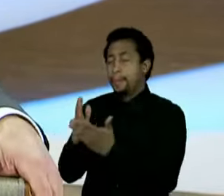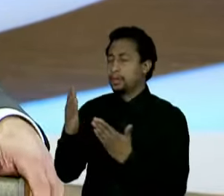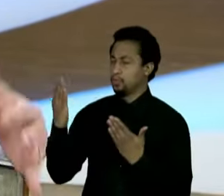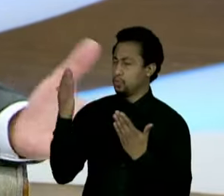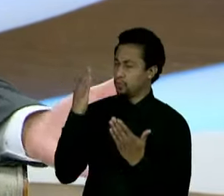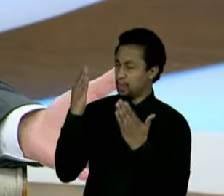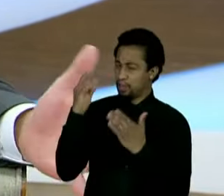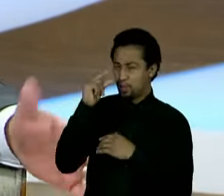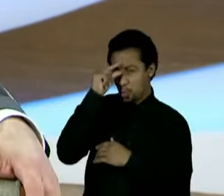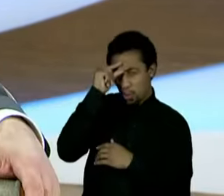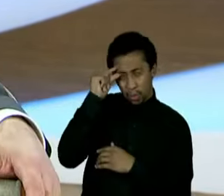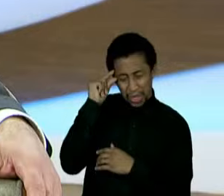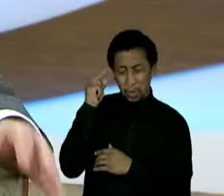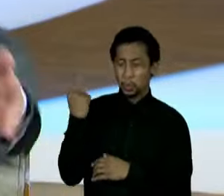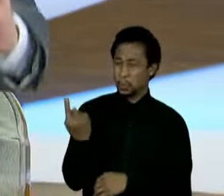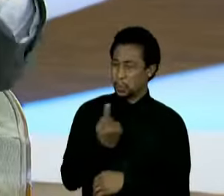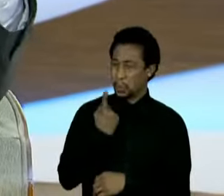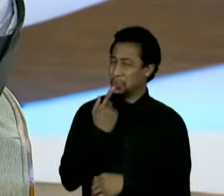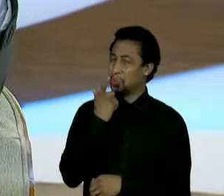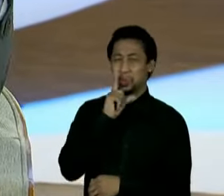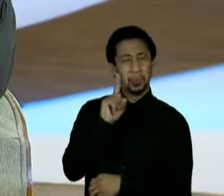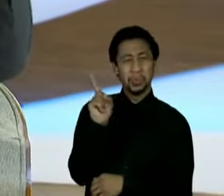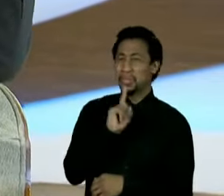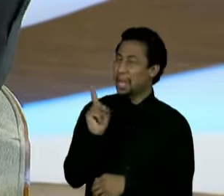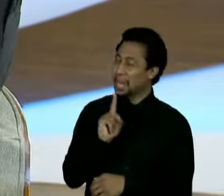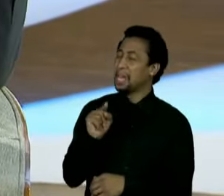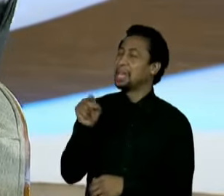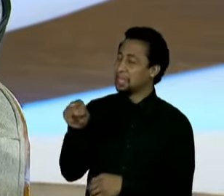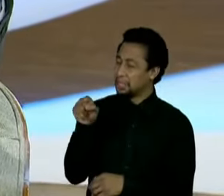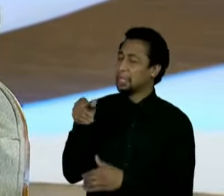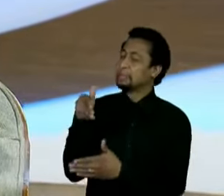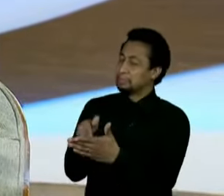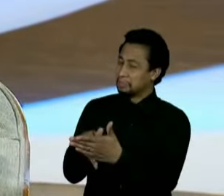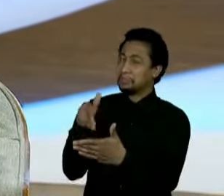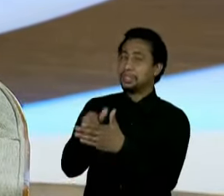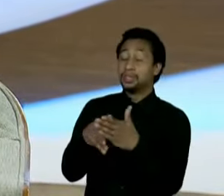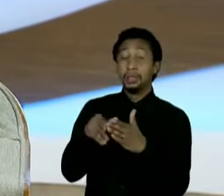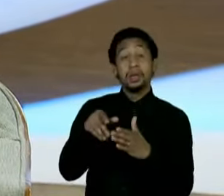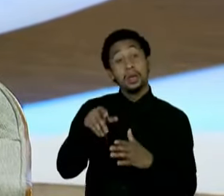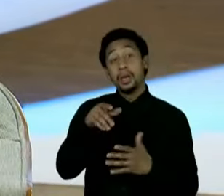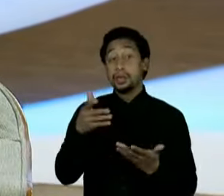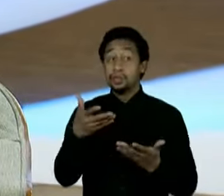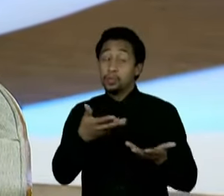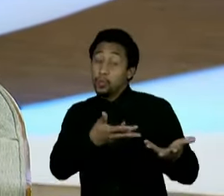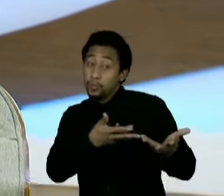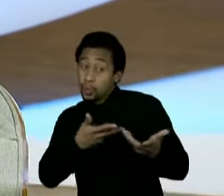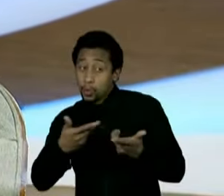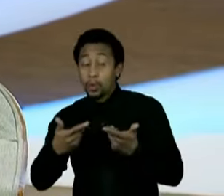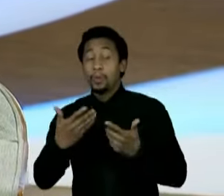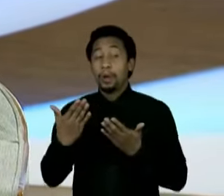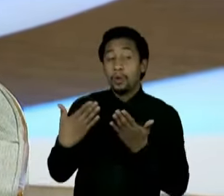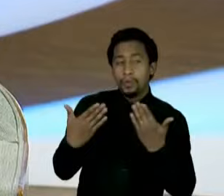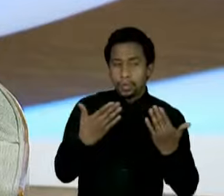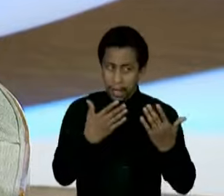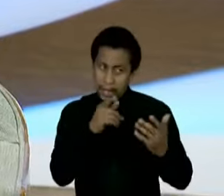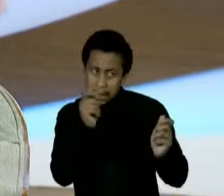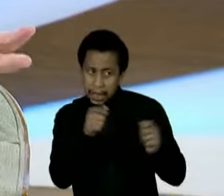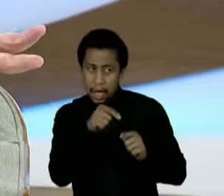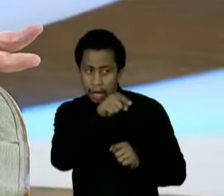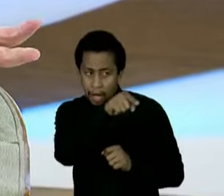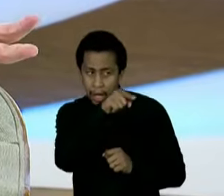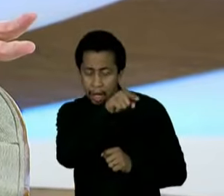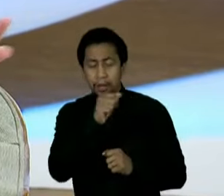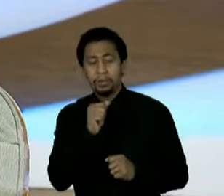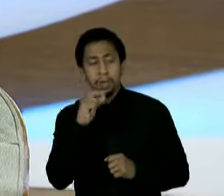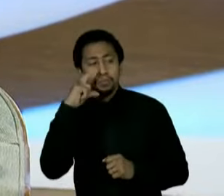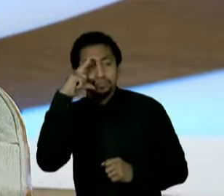eleitoralmente, tem dificuldades eleitorais, claro, sonham com uma hipótese de que eu estivesse em uma posição com ele. O que não é